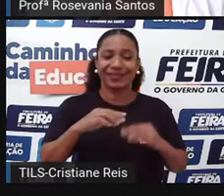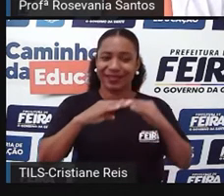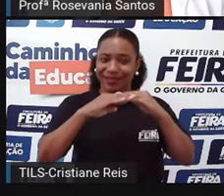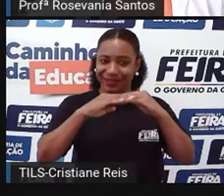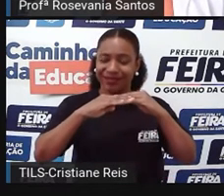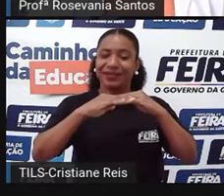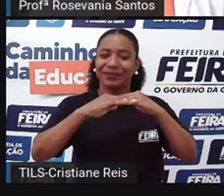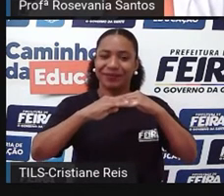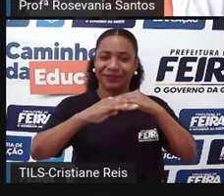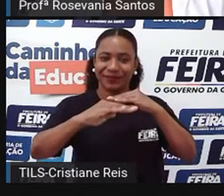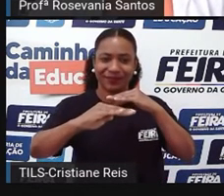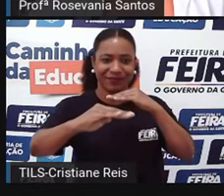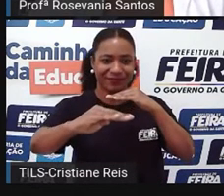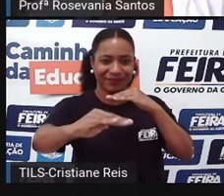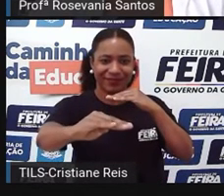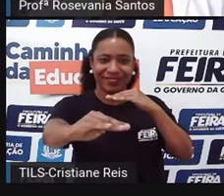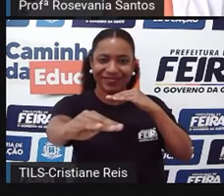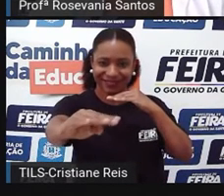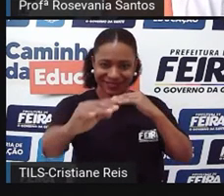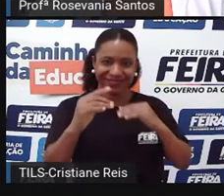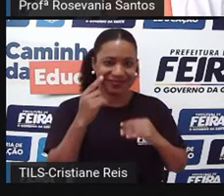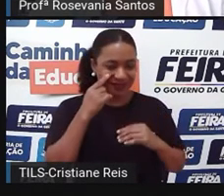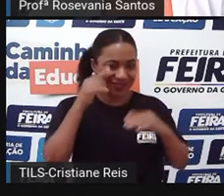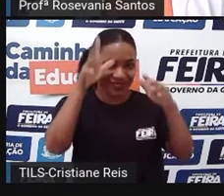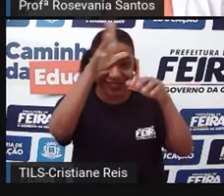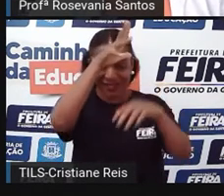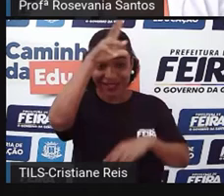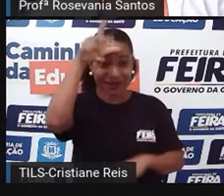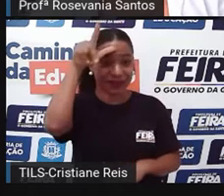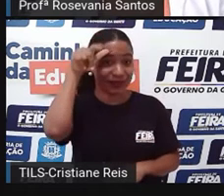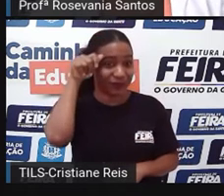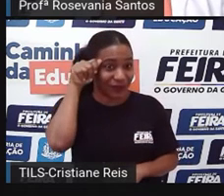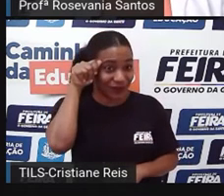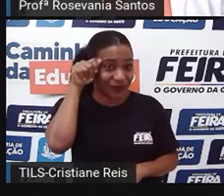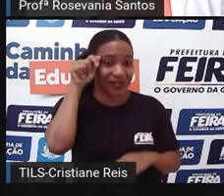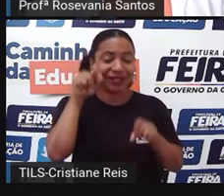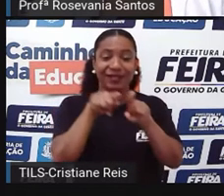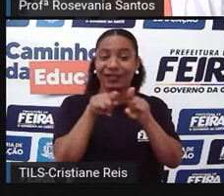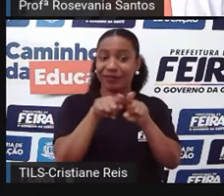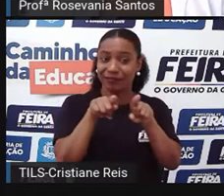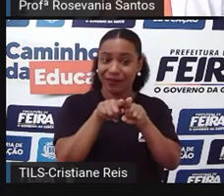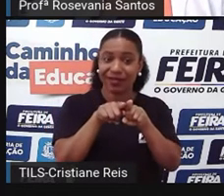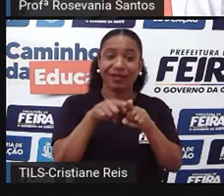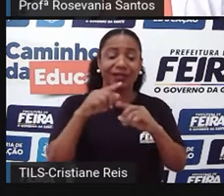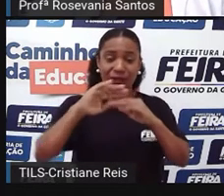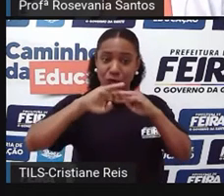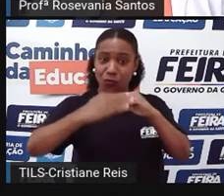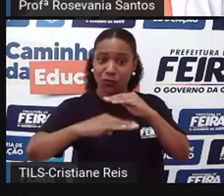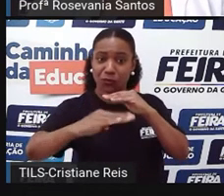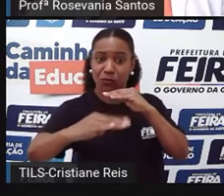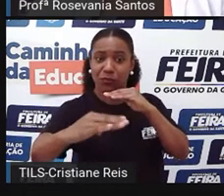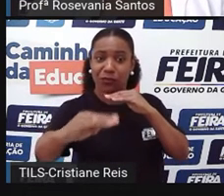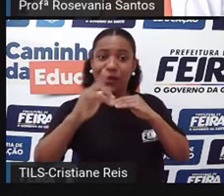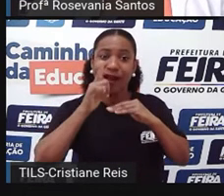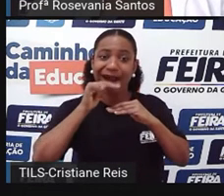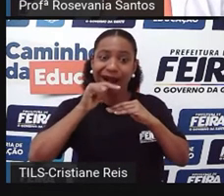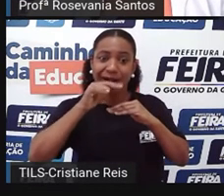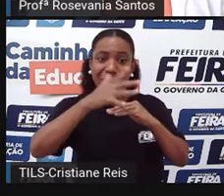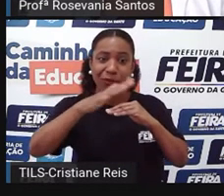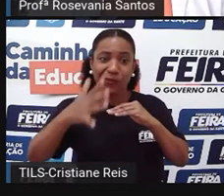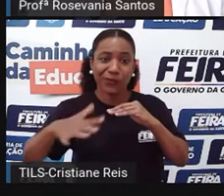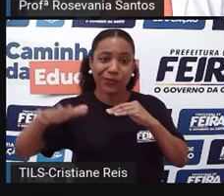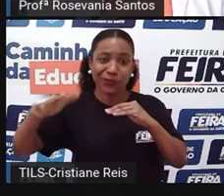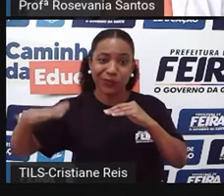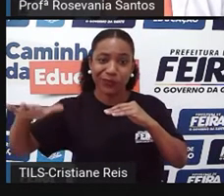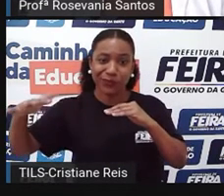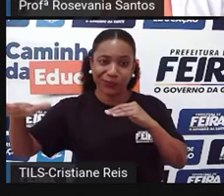a grande planície amazônica, né, a planície costeira. Mas, olha a quantidade,